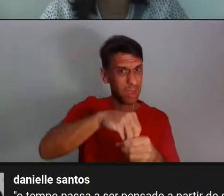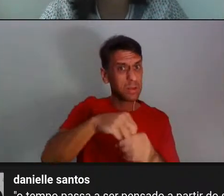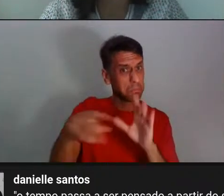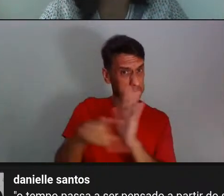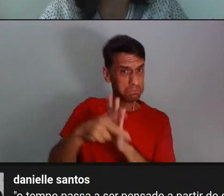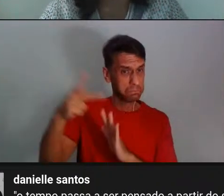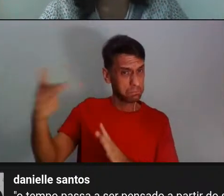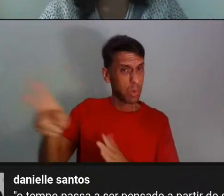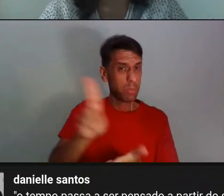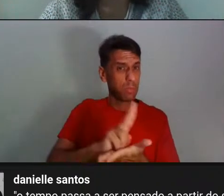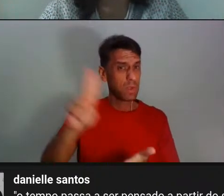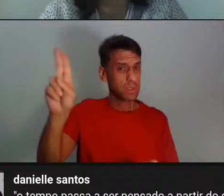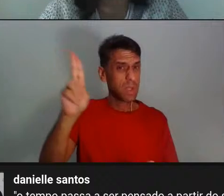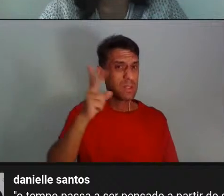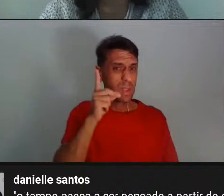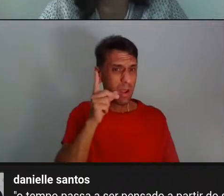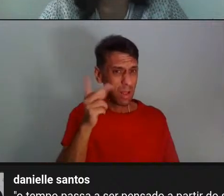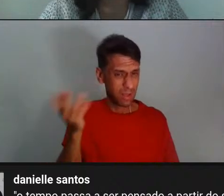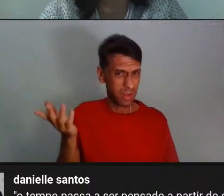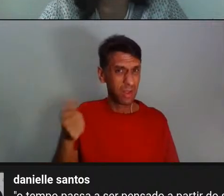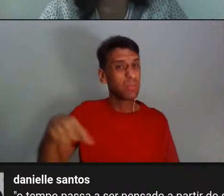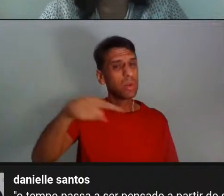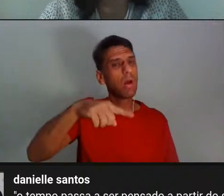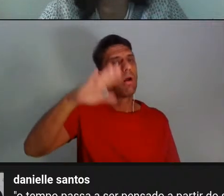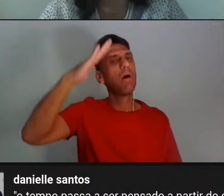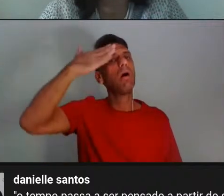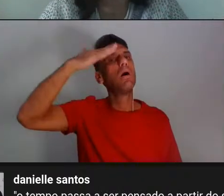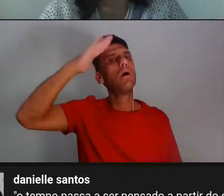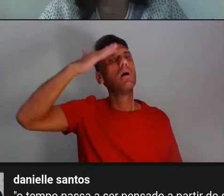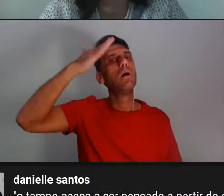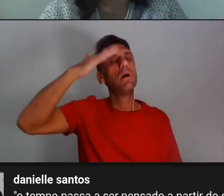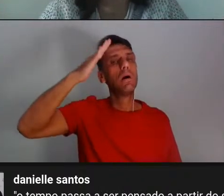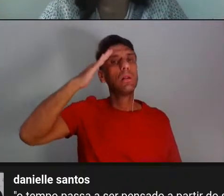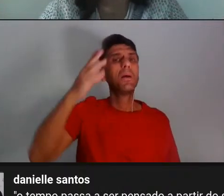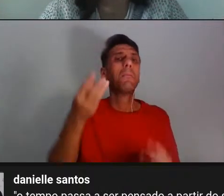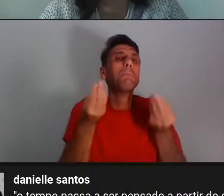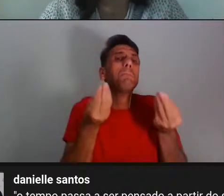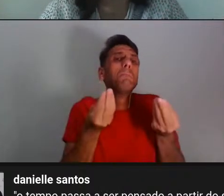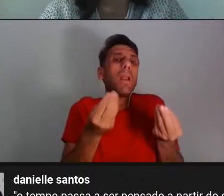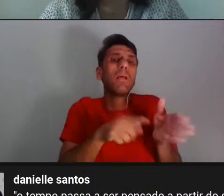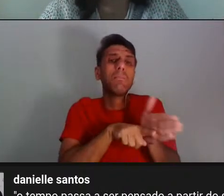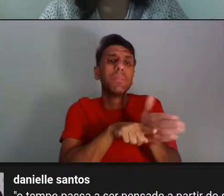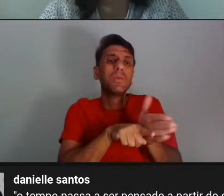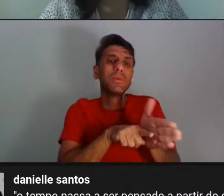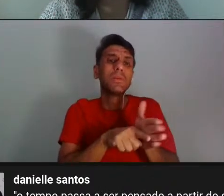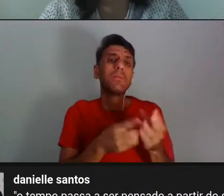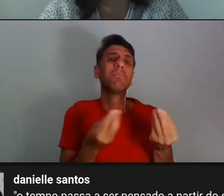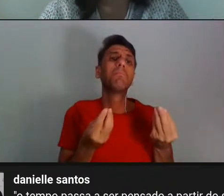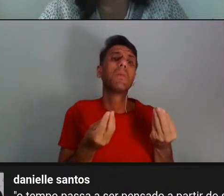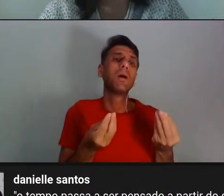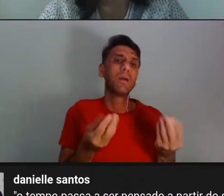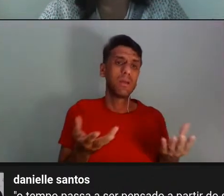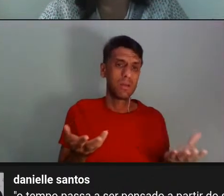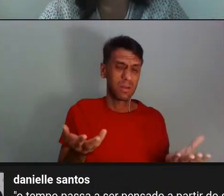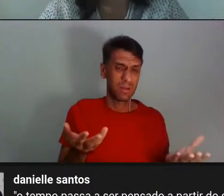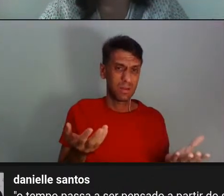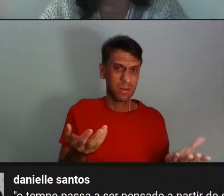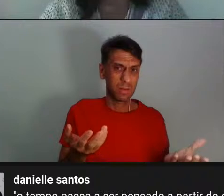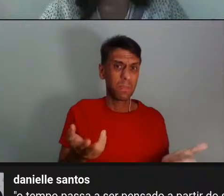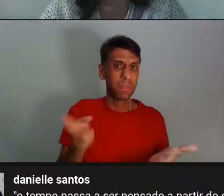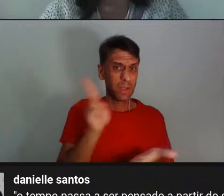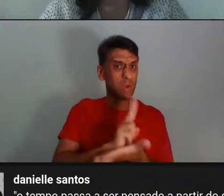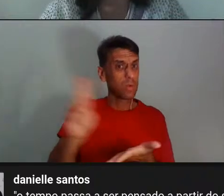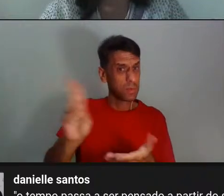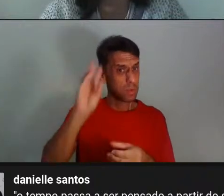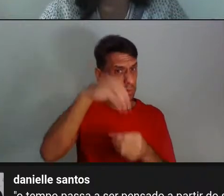Aí você entende o tipo de... a quem está servindo esse tipo de pesquisa? E a universidade está no